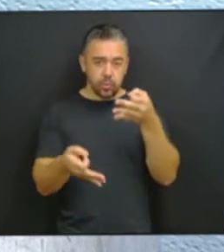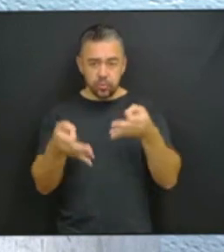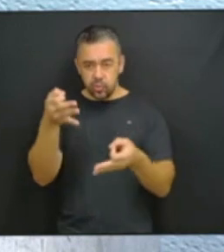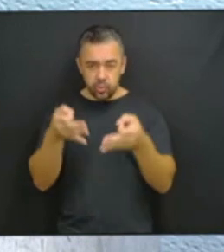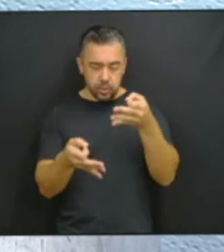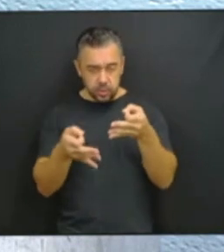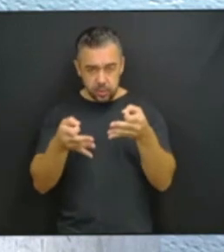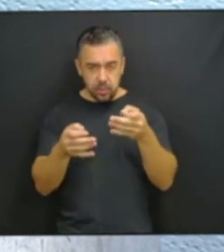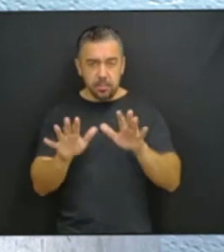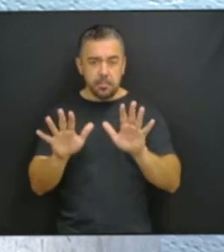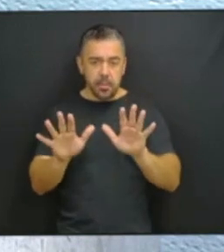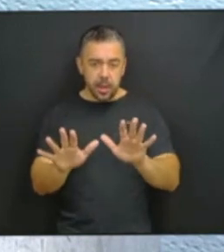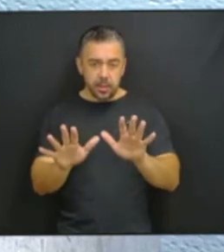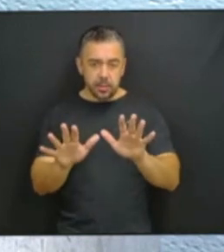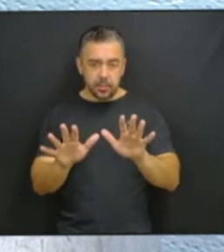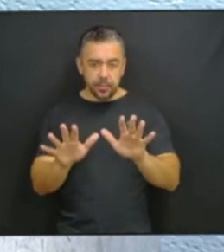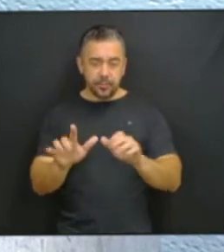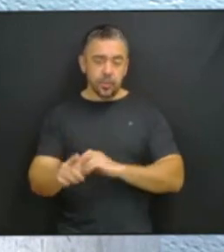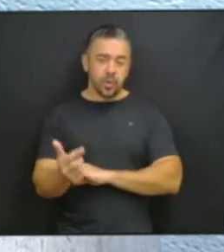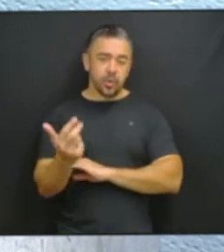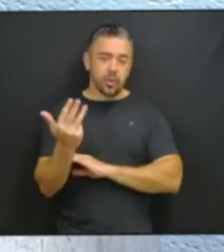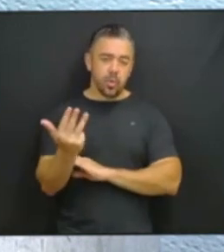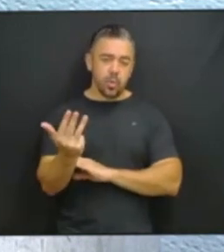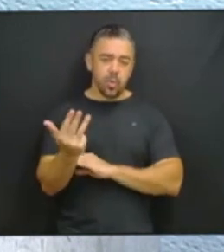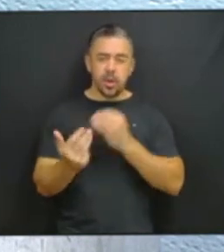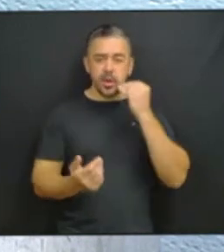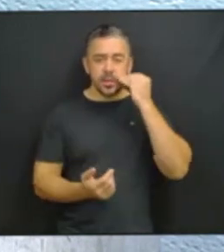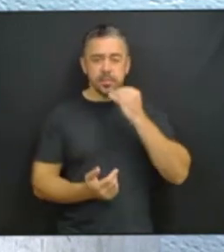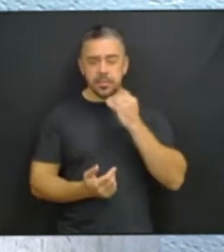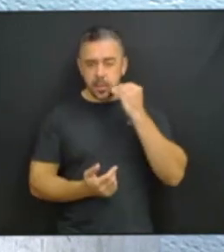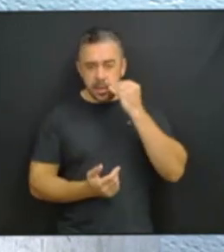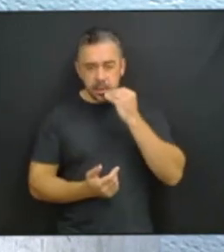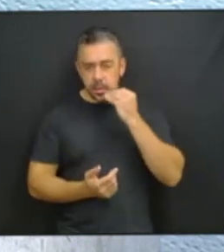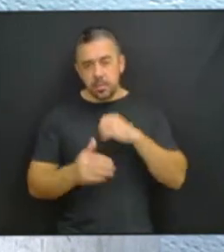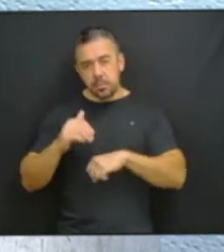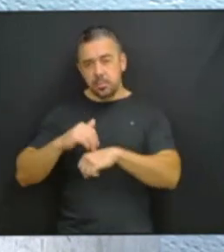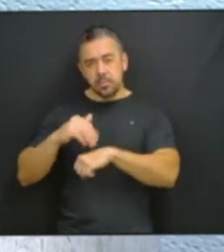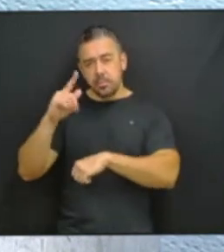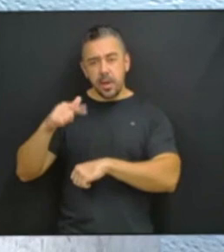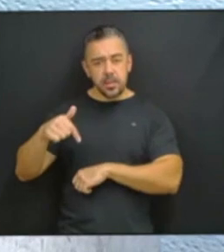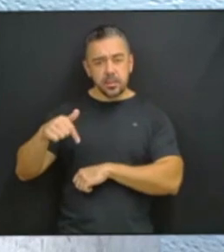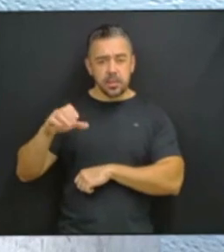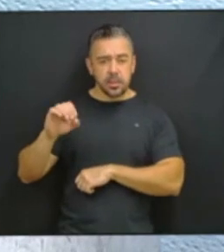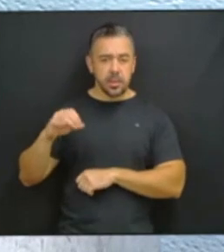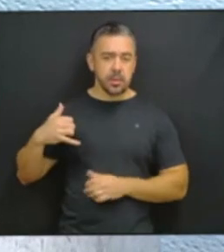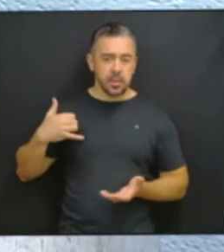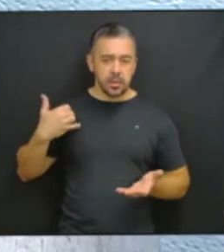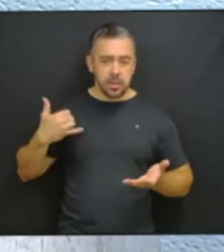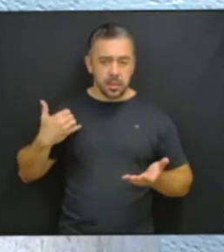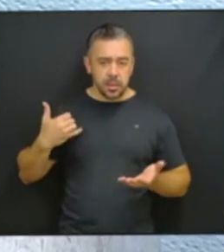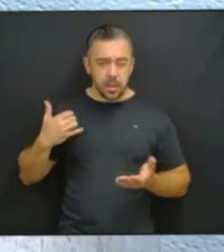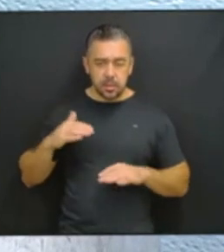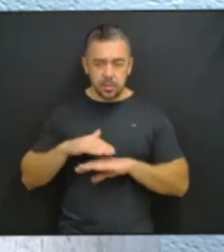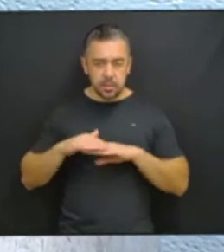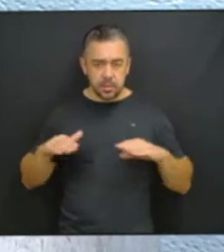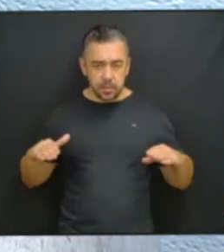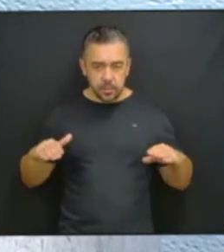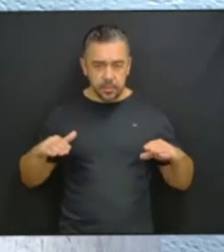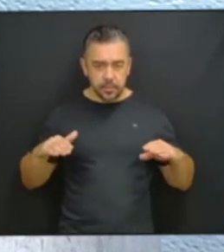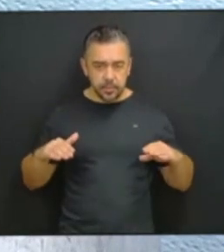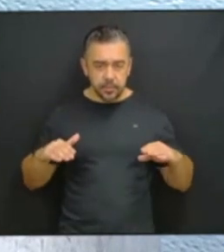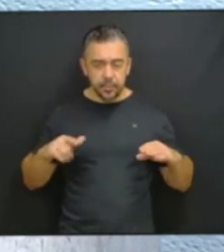mas Lula é um homem experiente, com mais de setenta anos, os crimes